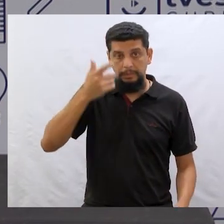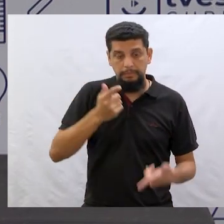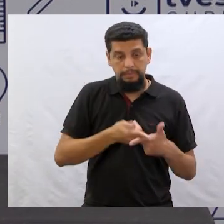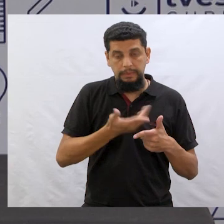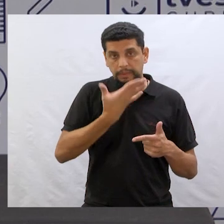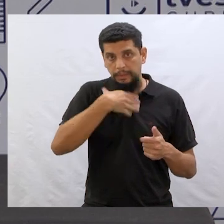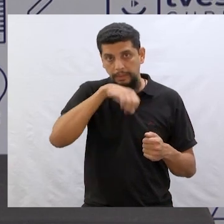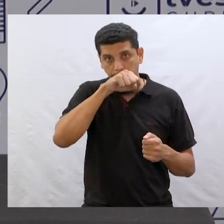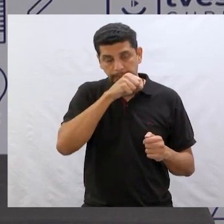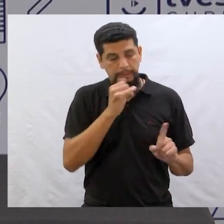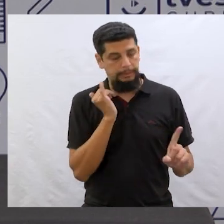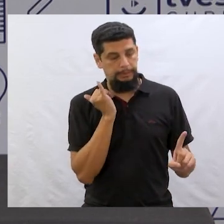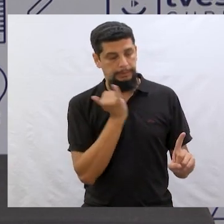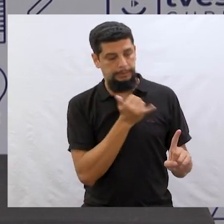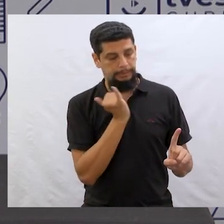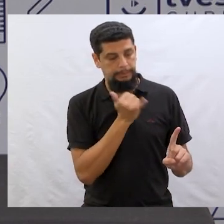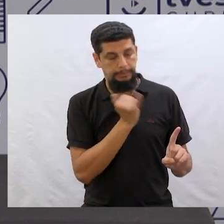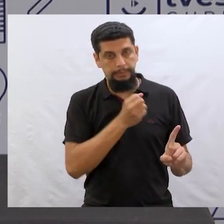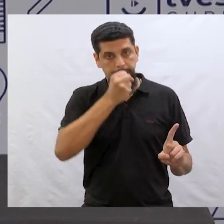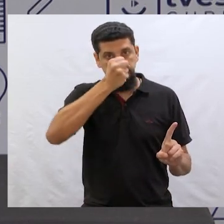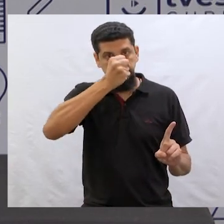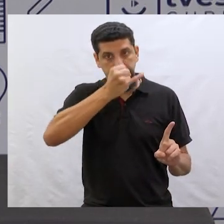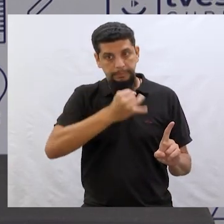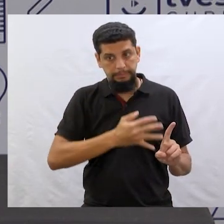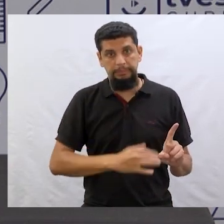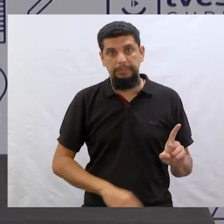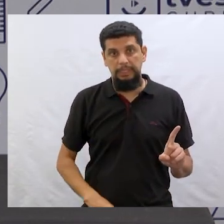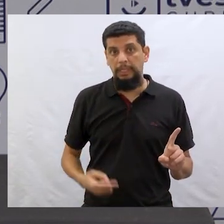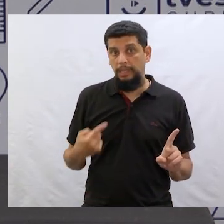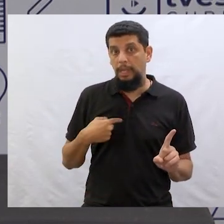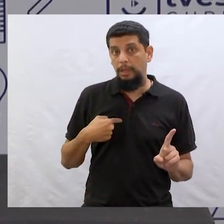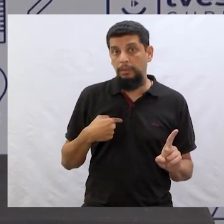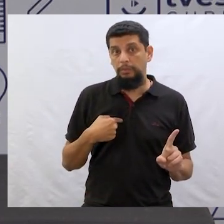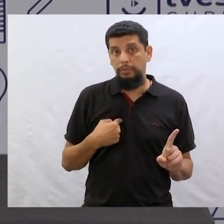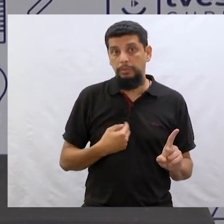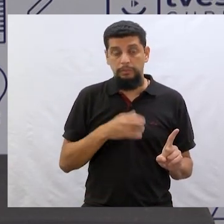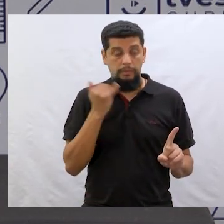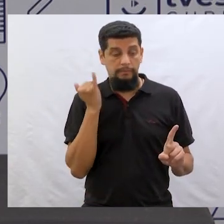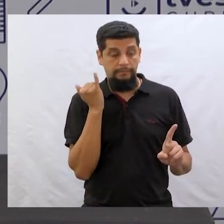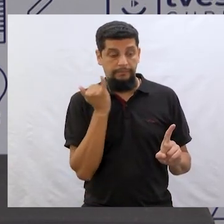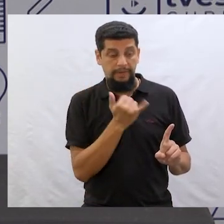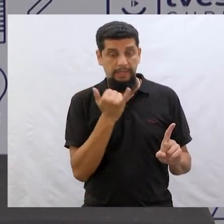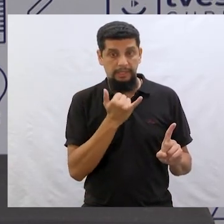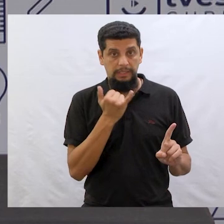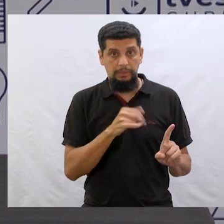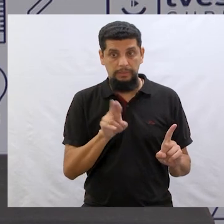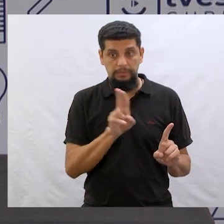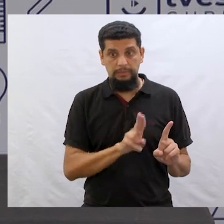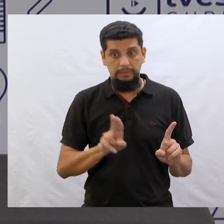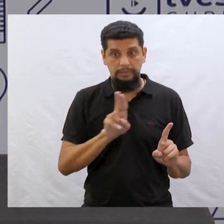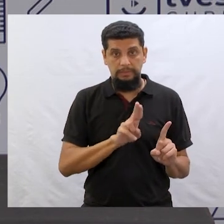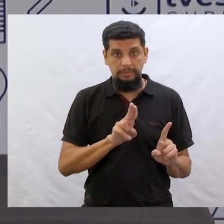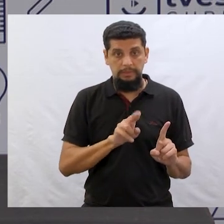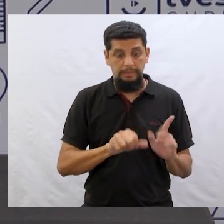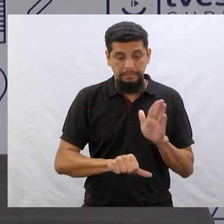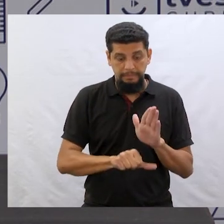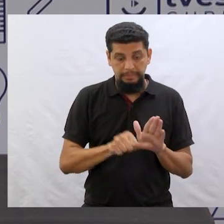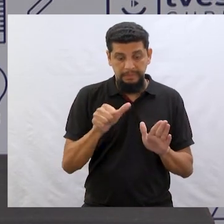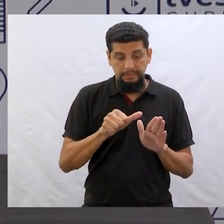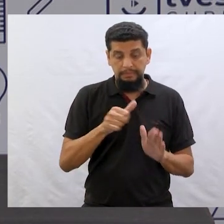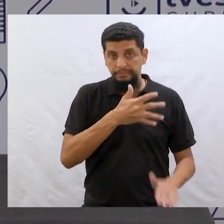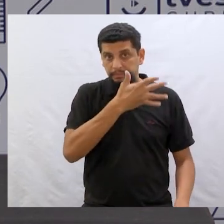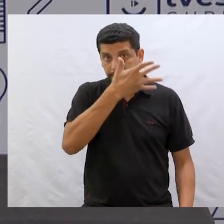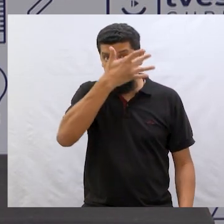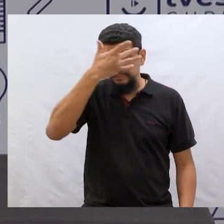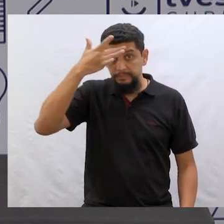o pai do Matheus, que tá contando pra gente, ele está falando dele mesmo. Eu estou falando, né? Então, ele usa a